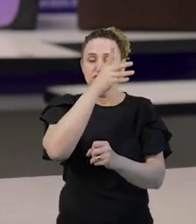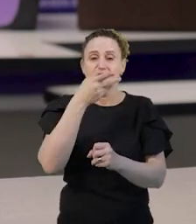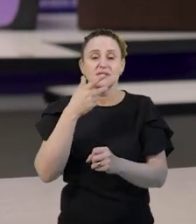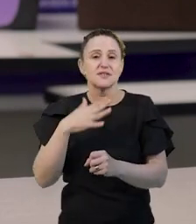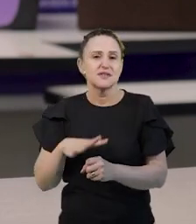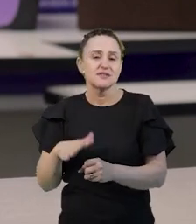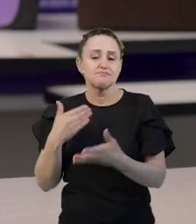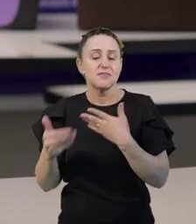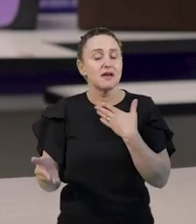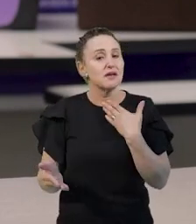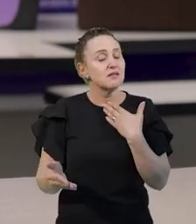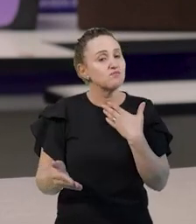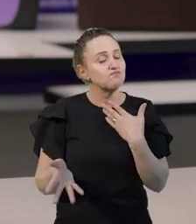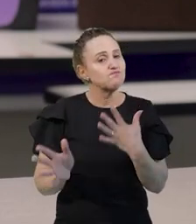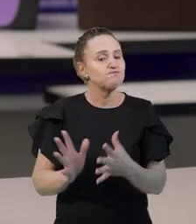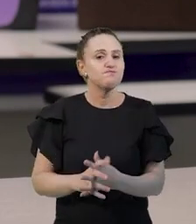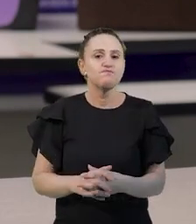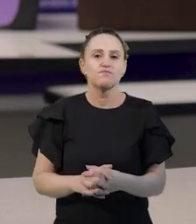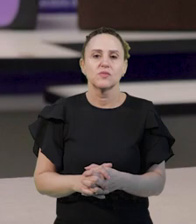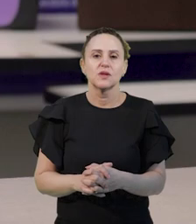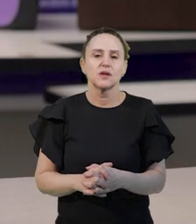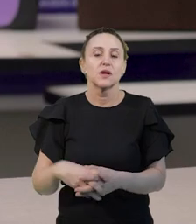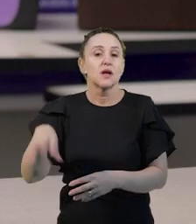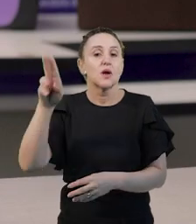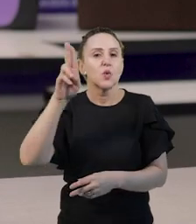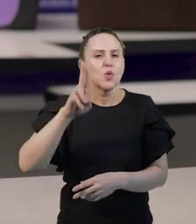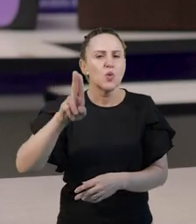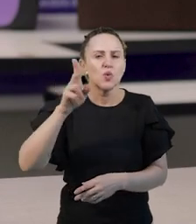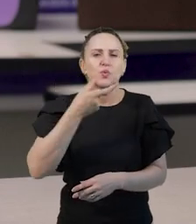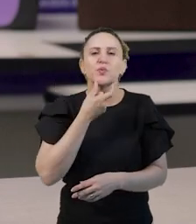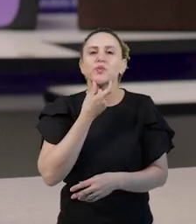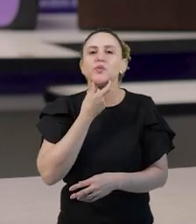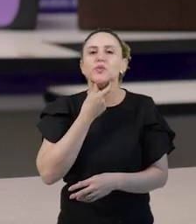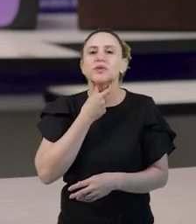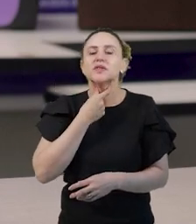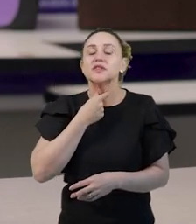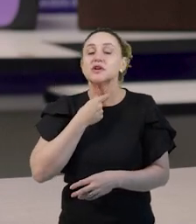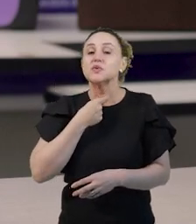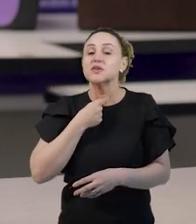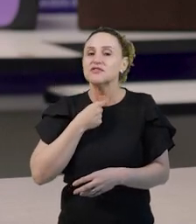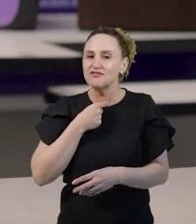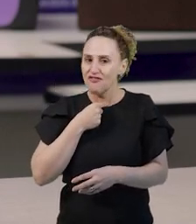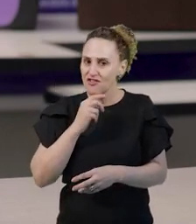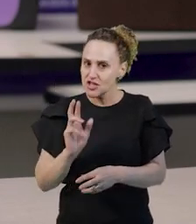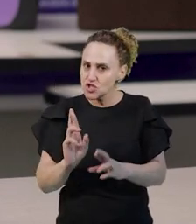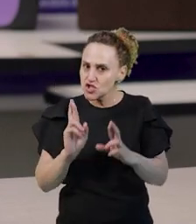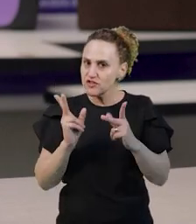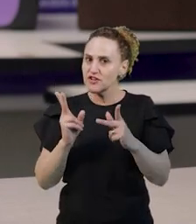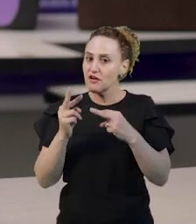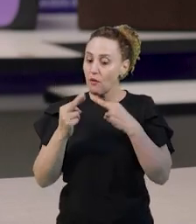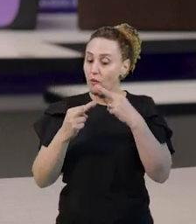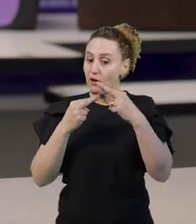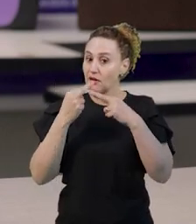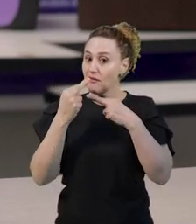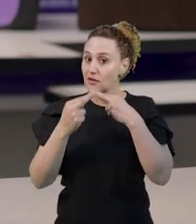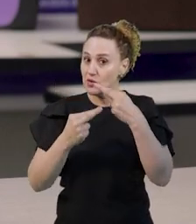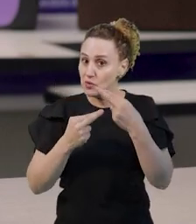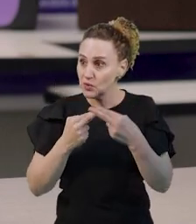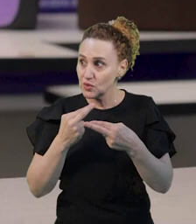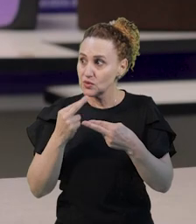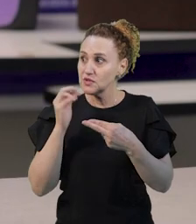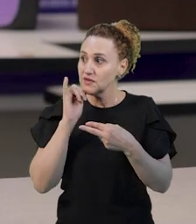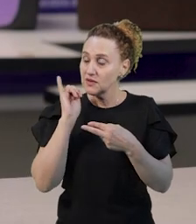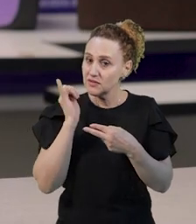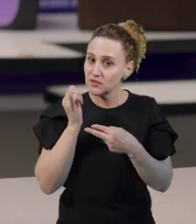perdas, entre outros. Também usar entonações de voz diferentes e recursos que auxiliem a contar a